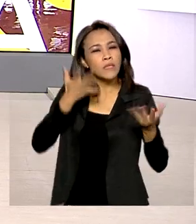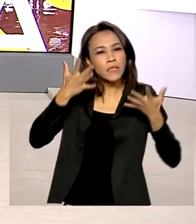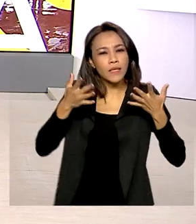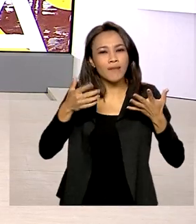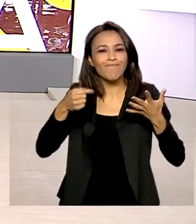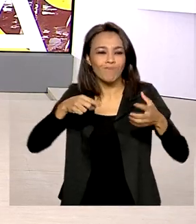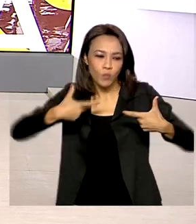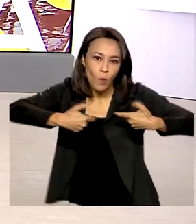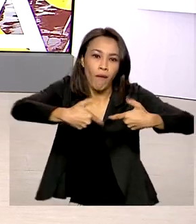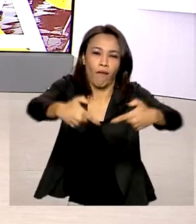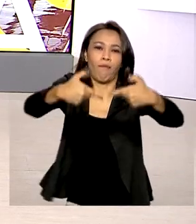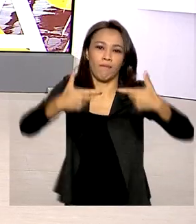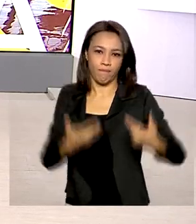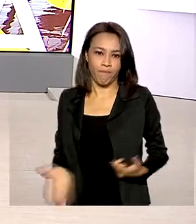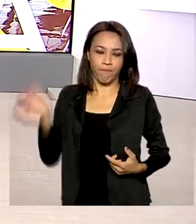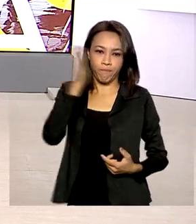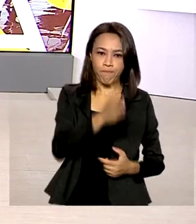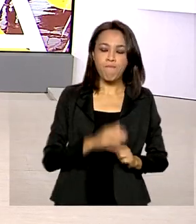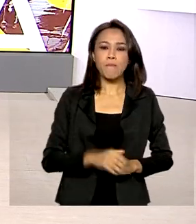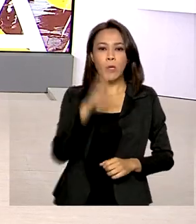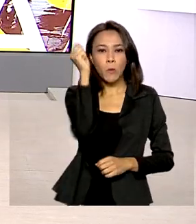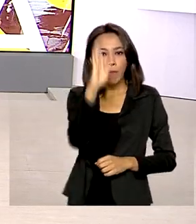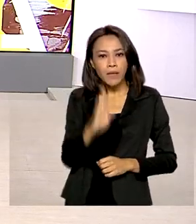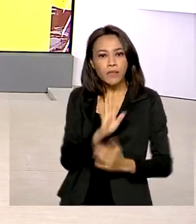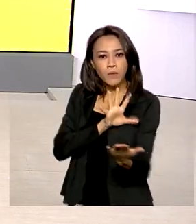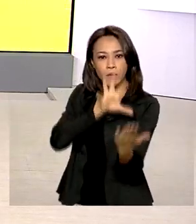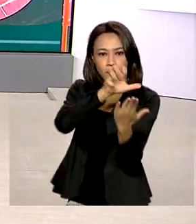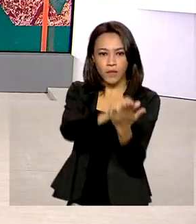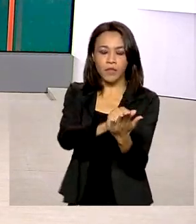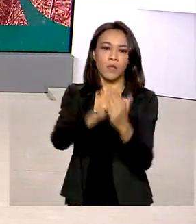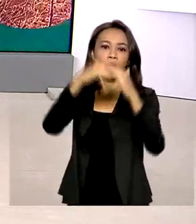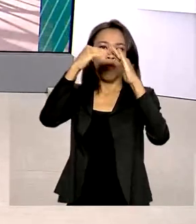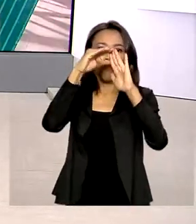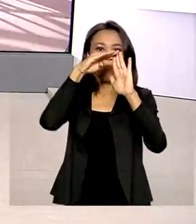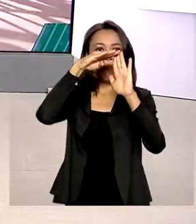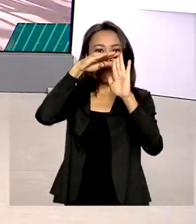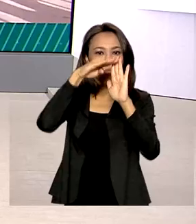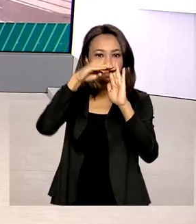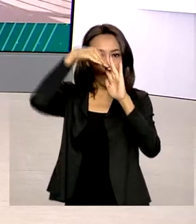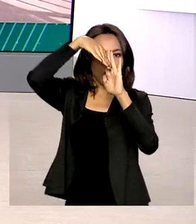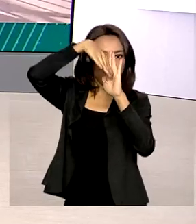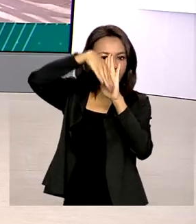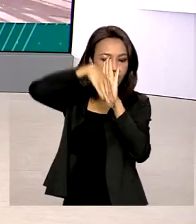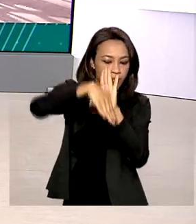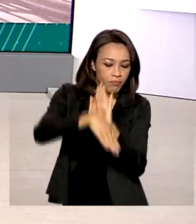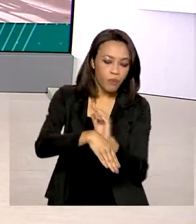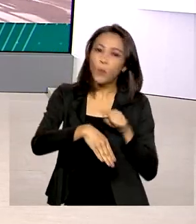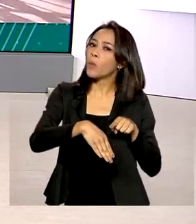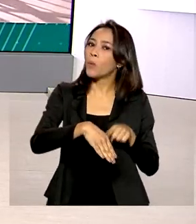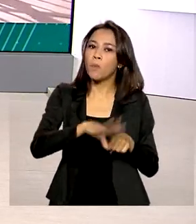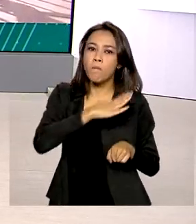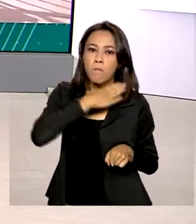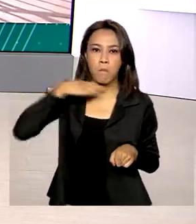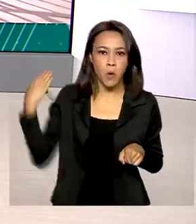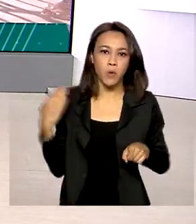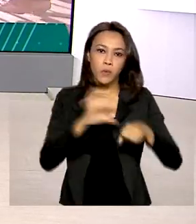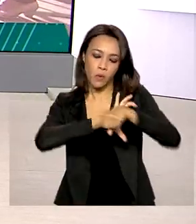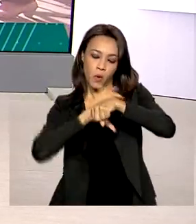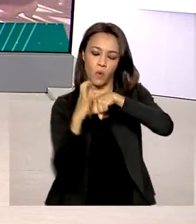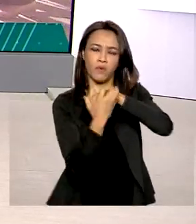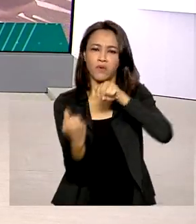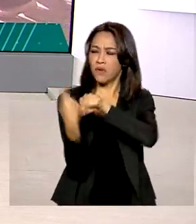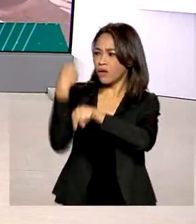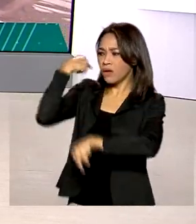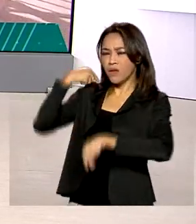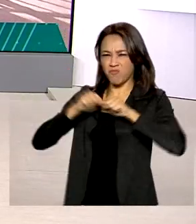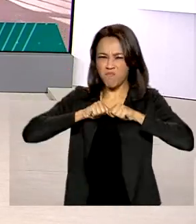O Brasil registrou nesta terça-feira a maior queda na média móvel de mortes por covid-19 desde o